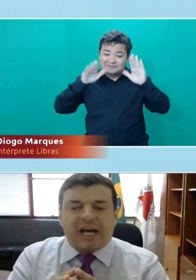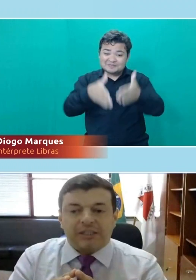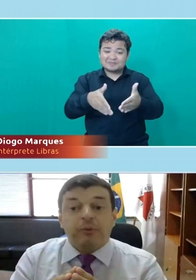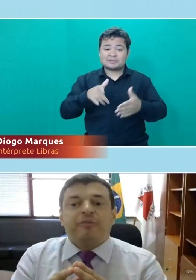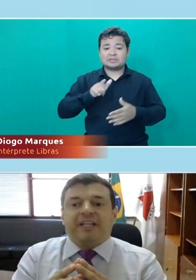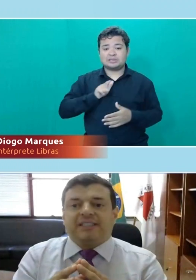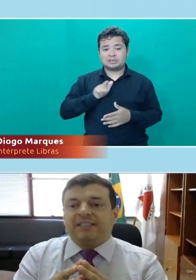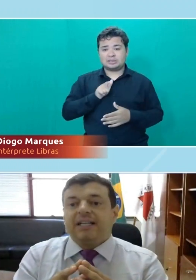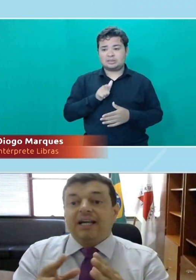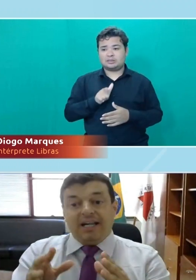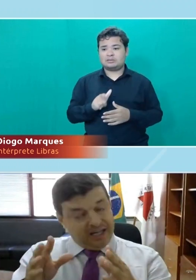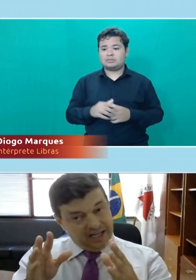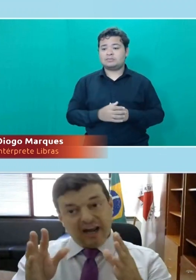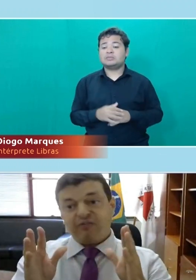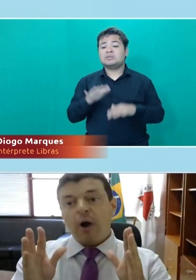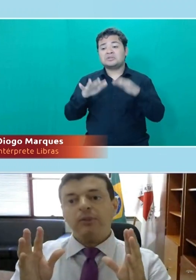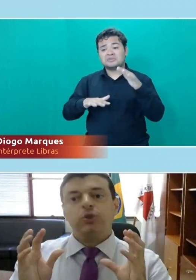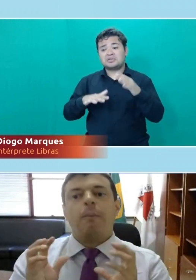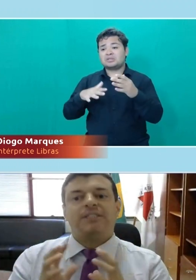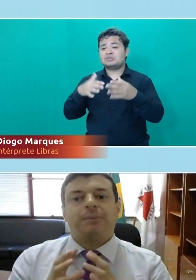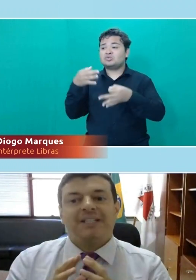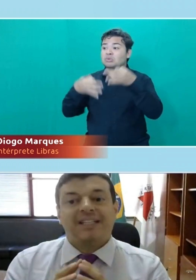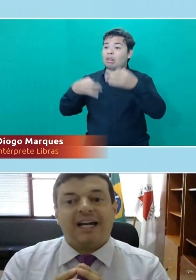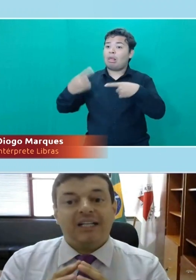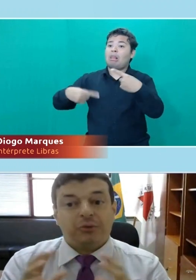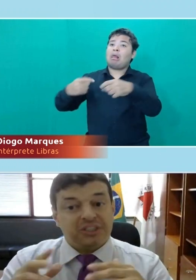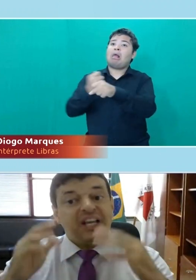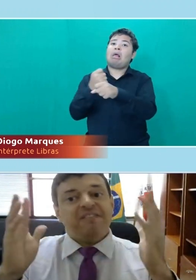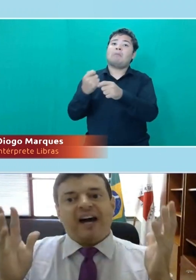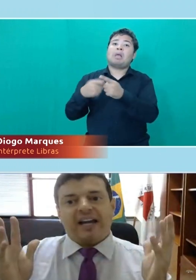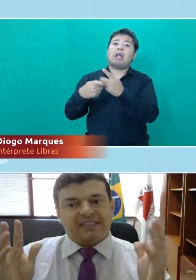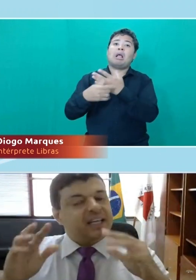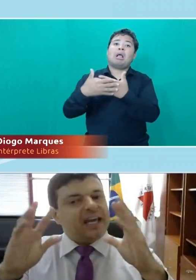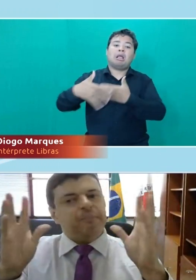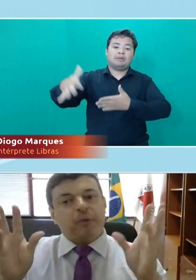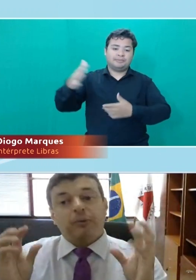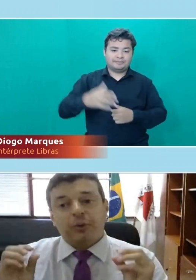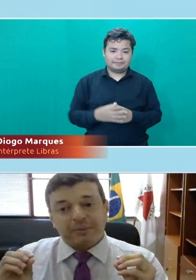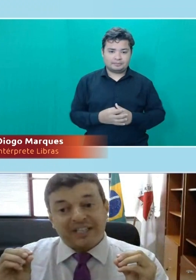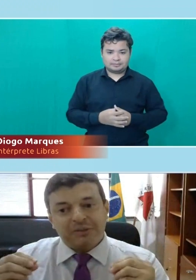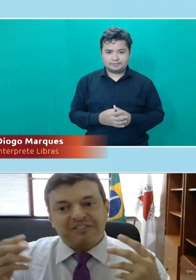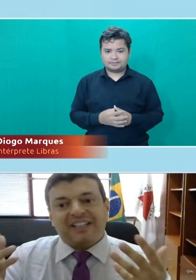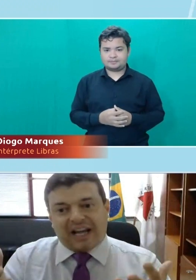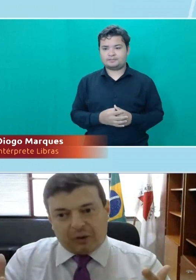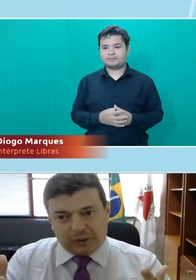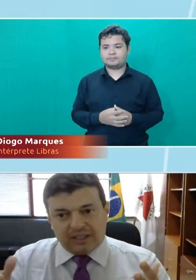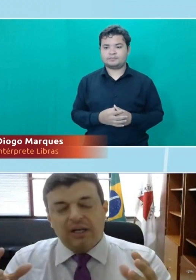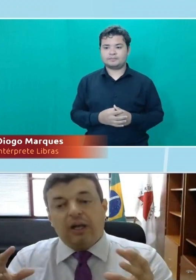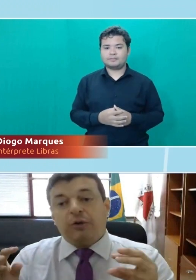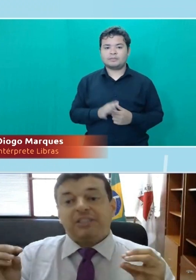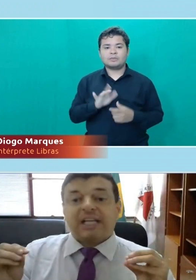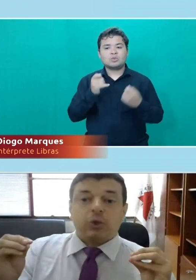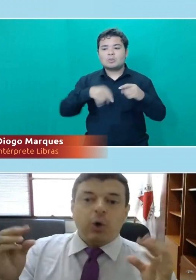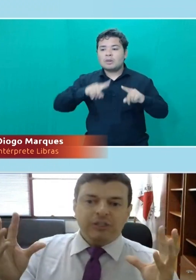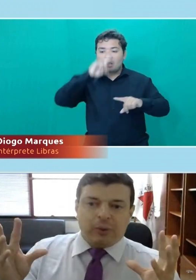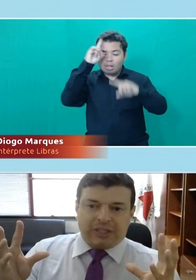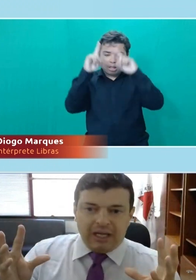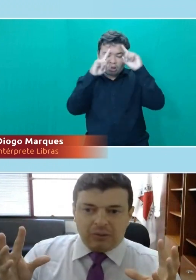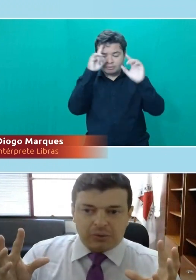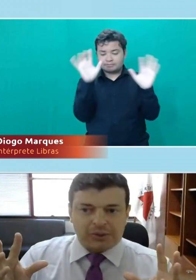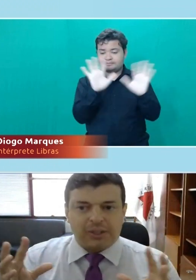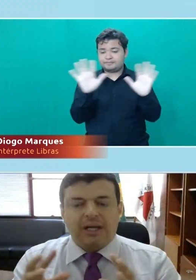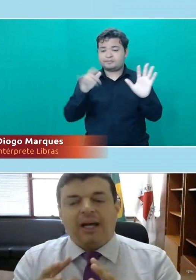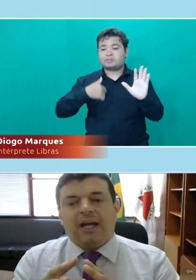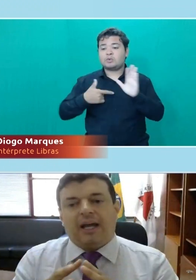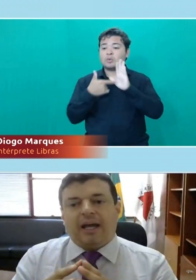judiciais por vezes. E a forma de compatibilizar isso, existem várias. Nós não precisamos inventar a roda. Eu vou citar dois